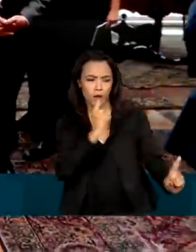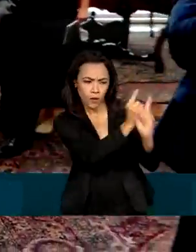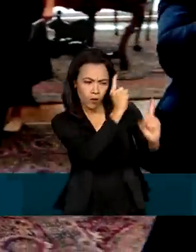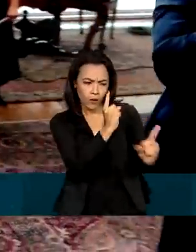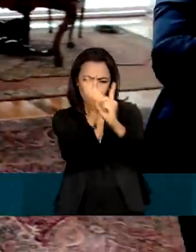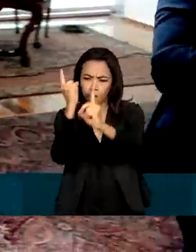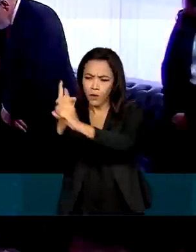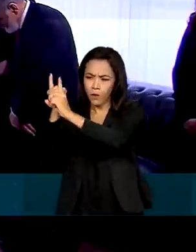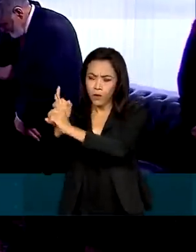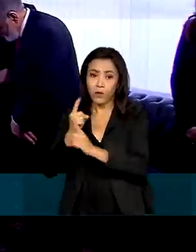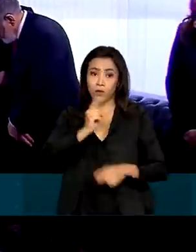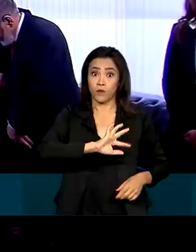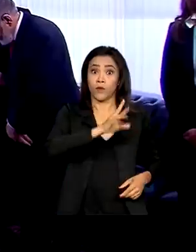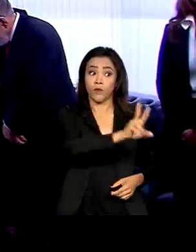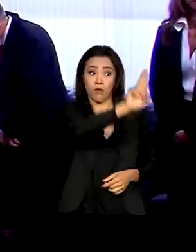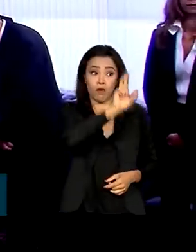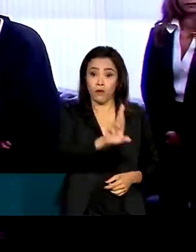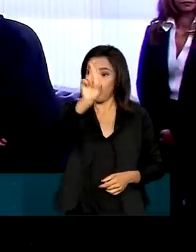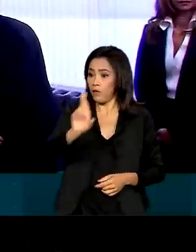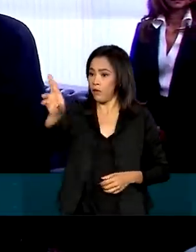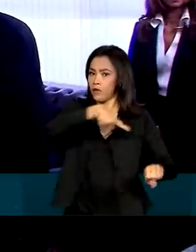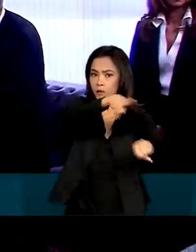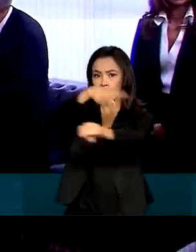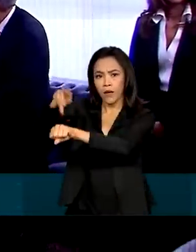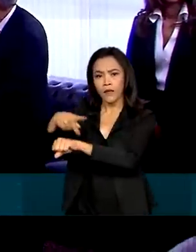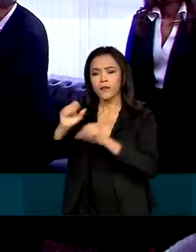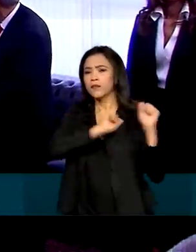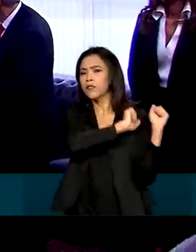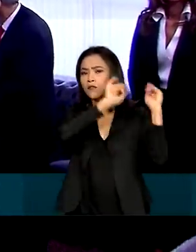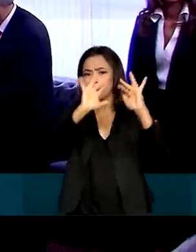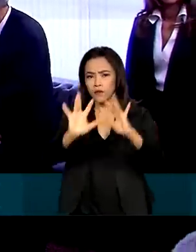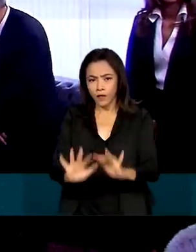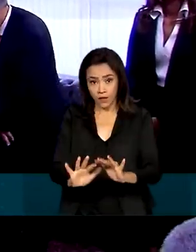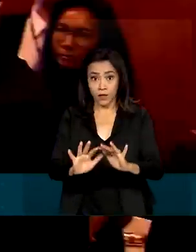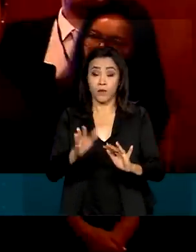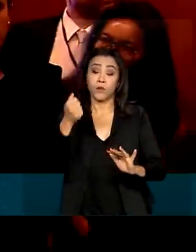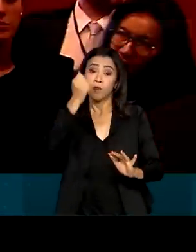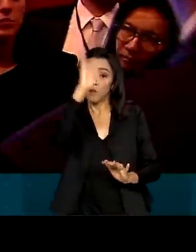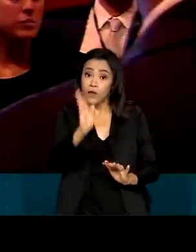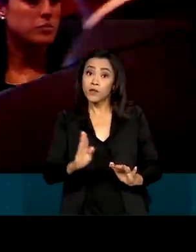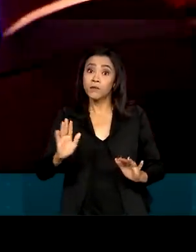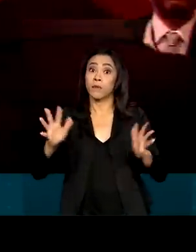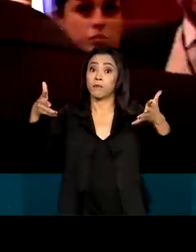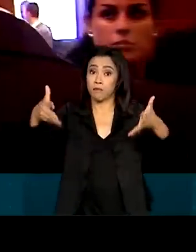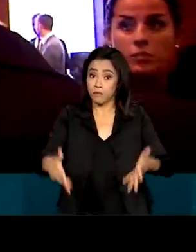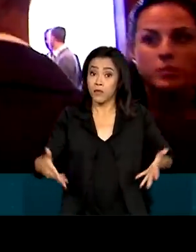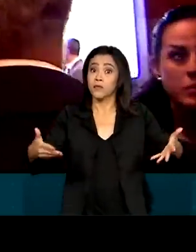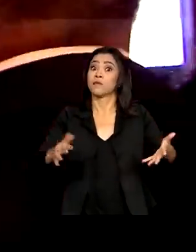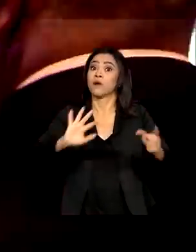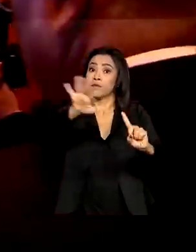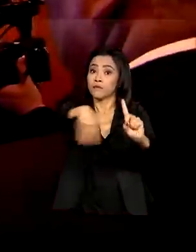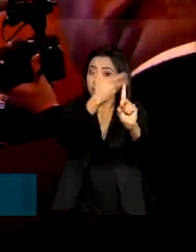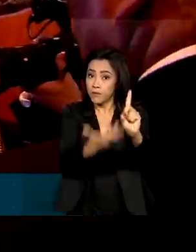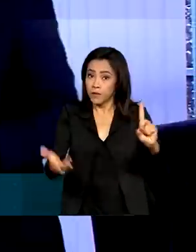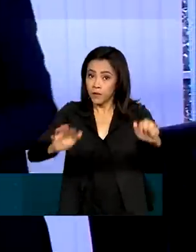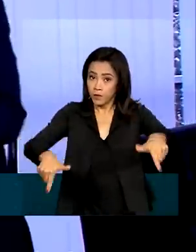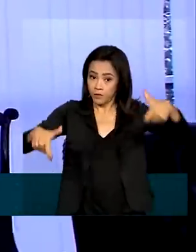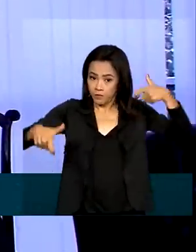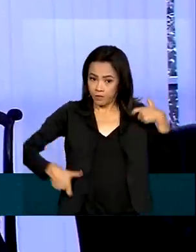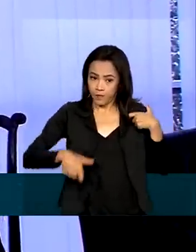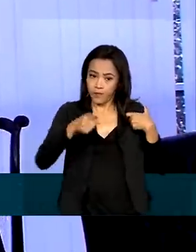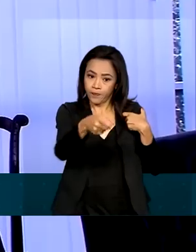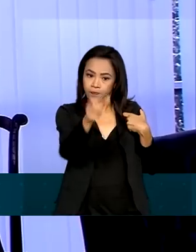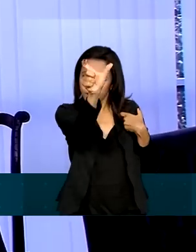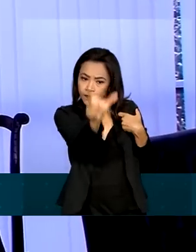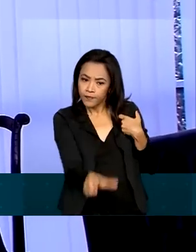com chefes de Estado que vieram ao Brasil para participar da cerimônia de posse. Dentre os presidentes de países da América do Sul, Lula